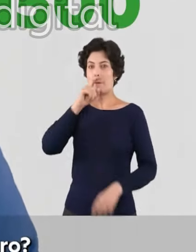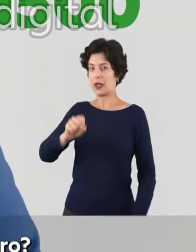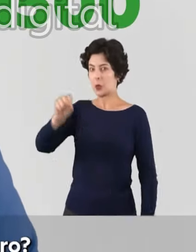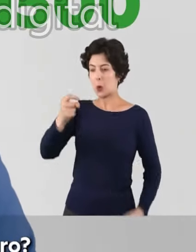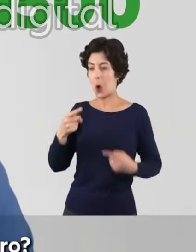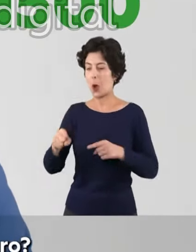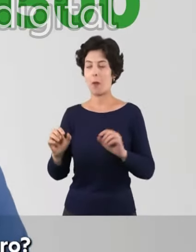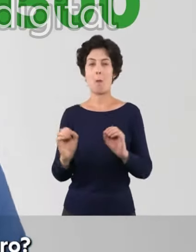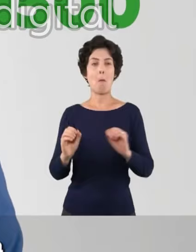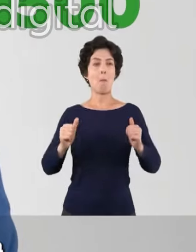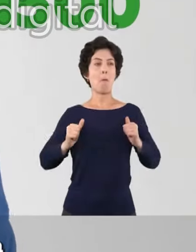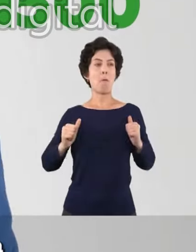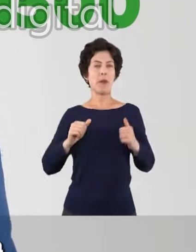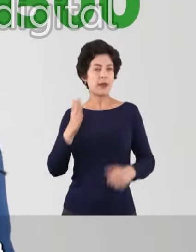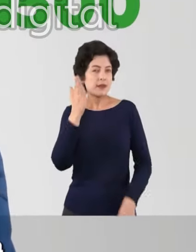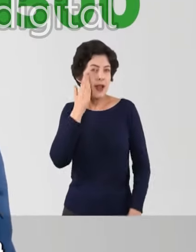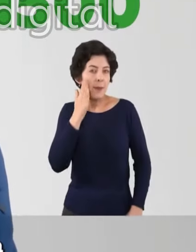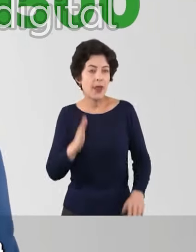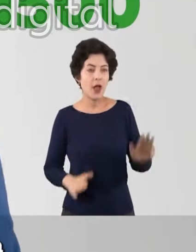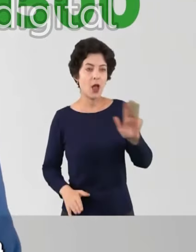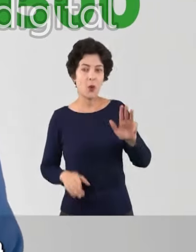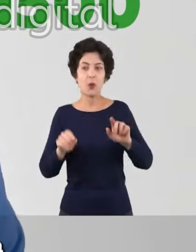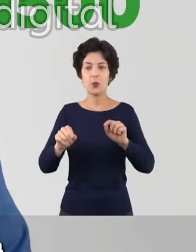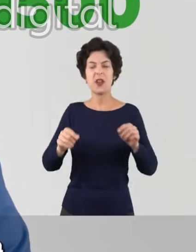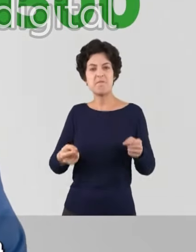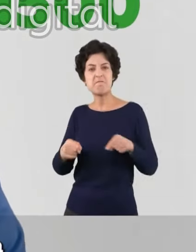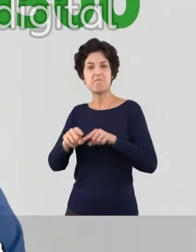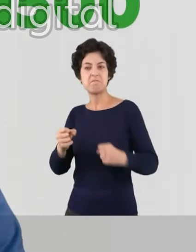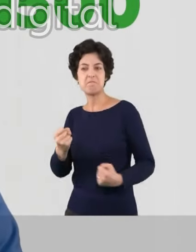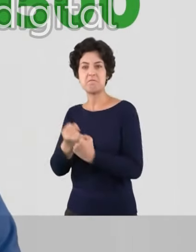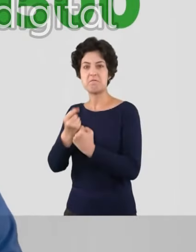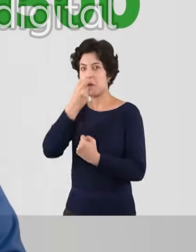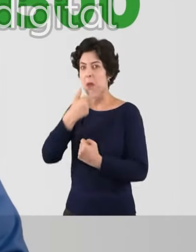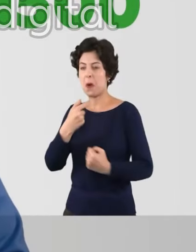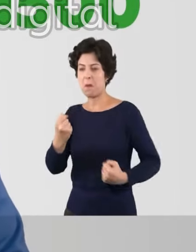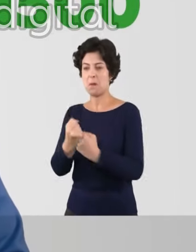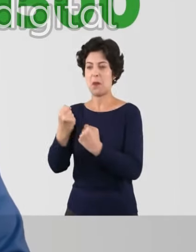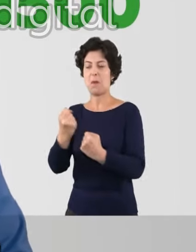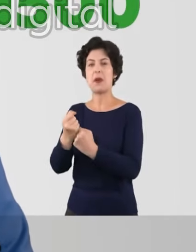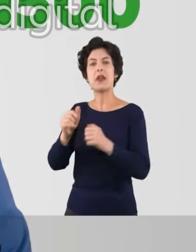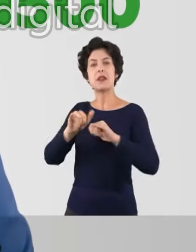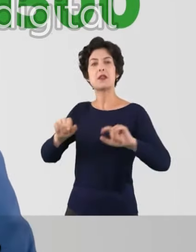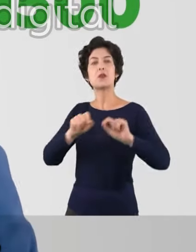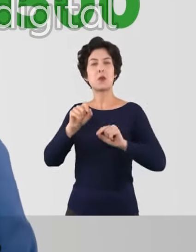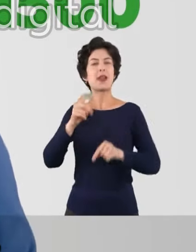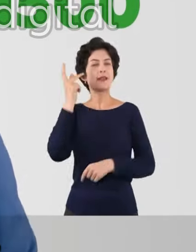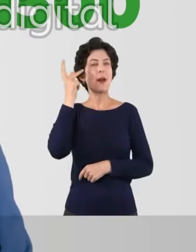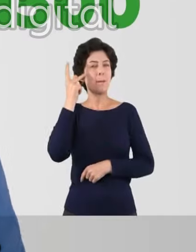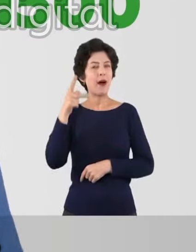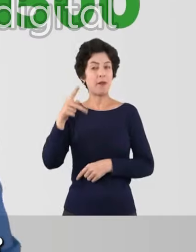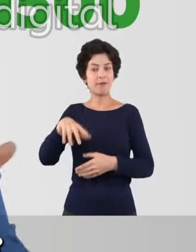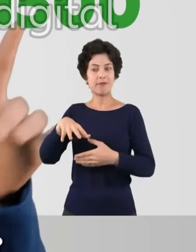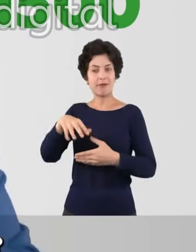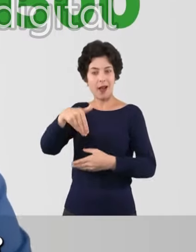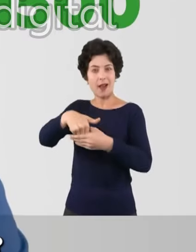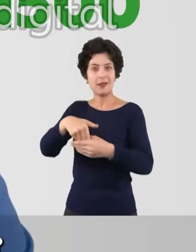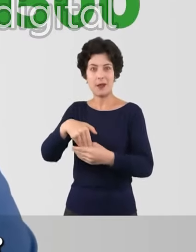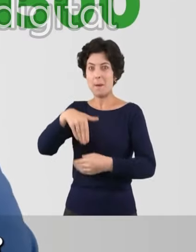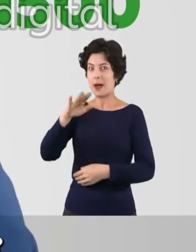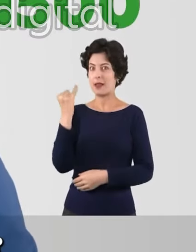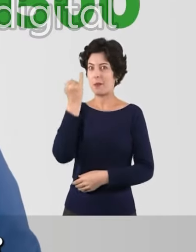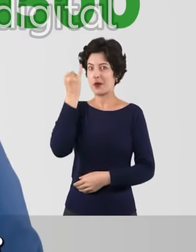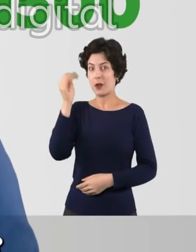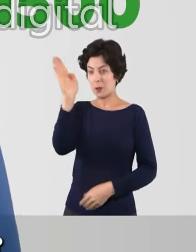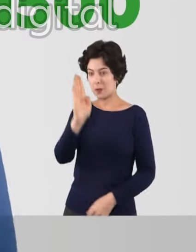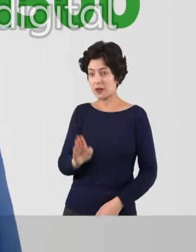os desmandos de Maduro? Você sabia que Lula entrou de cabeça na campanha de Guilherme Boulos e já disse que a eleição em São Paulo é a mais importante